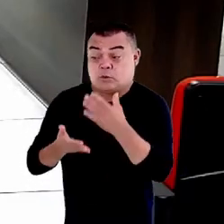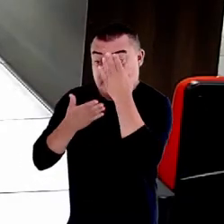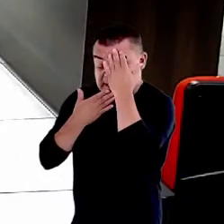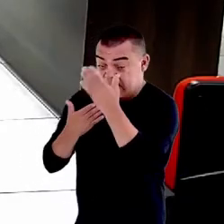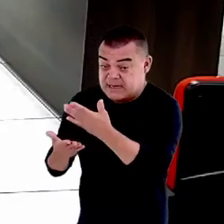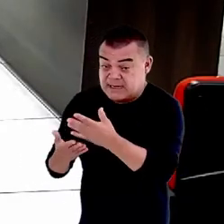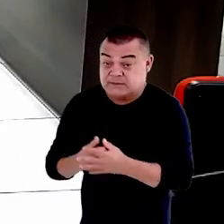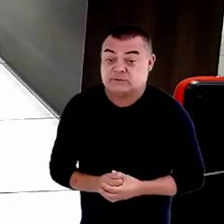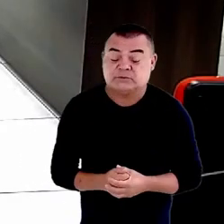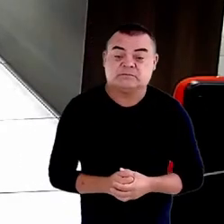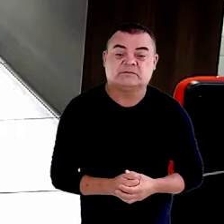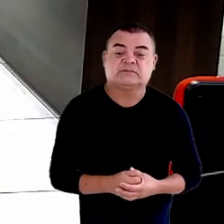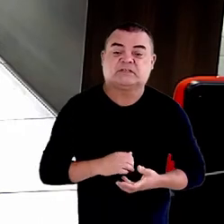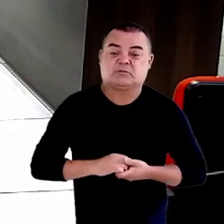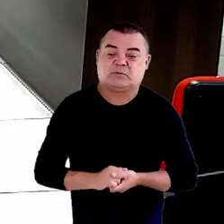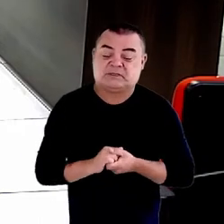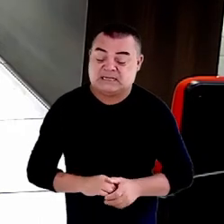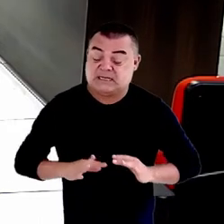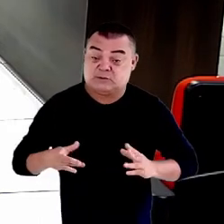Quero cumprimentar a todos também,